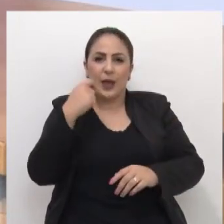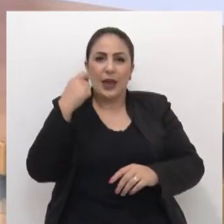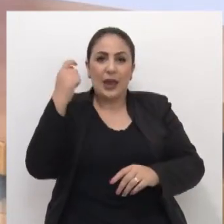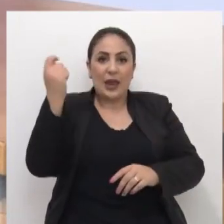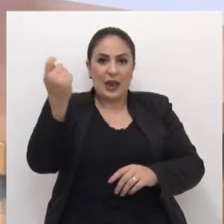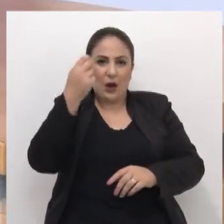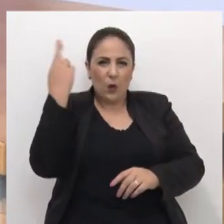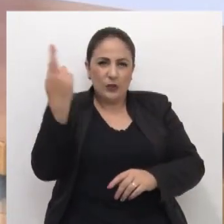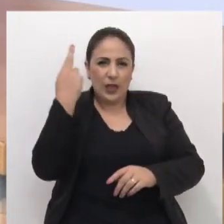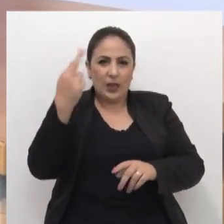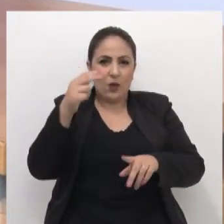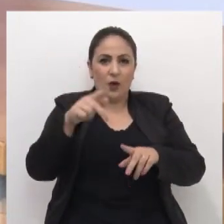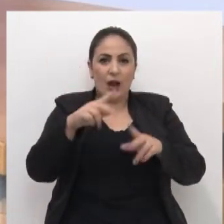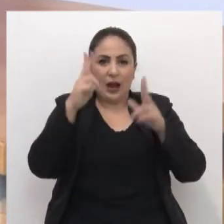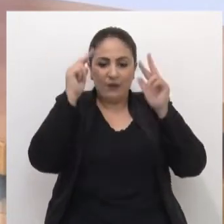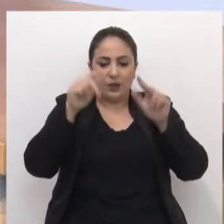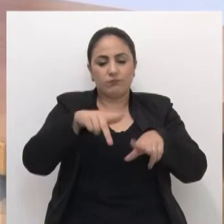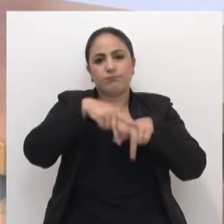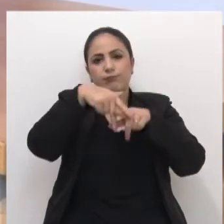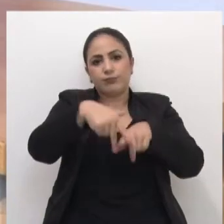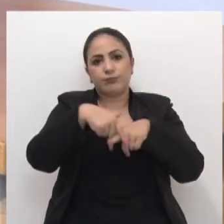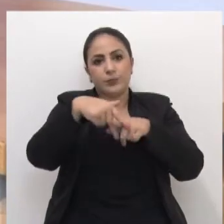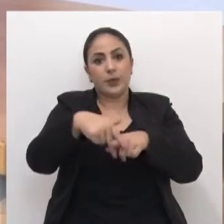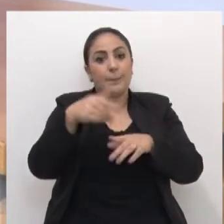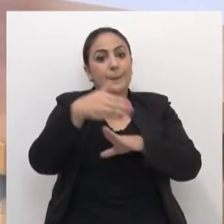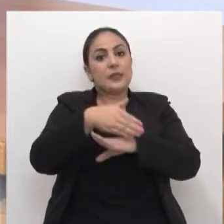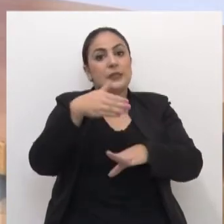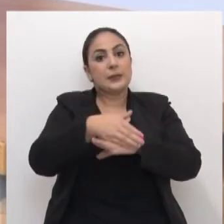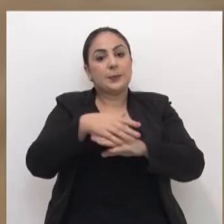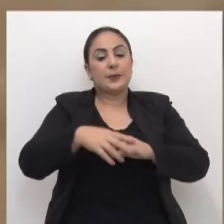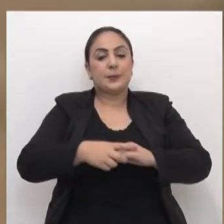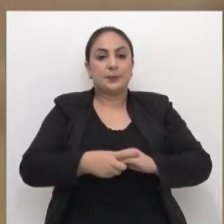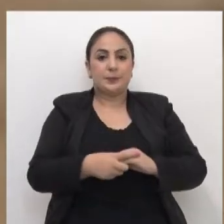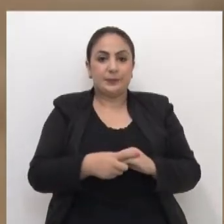leva o nome de Passo Fundo pelos rodeios que participa.